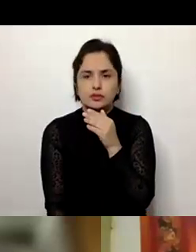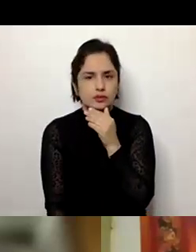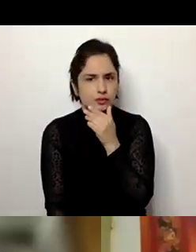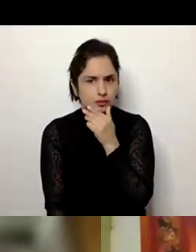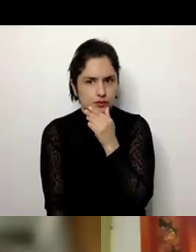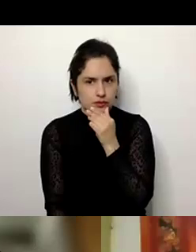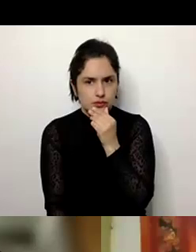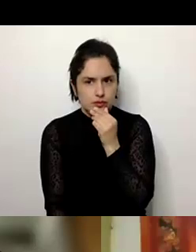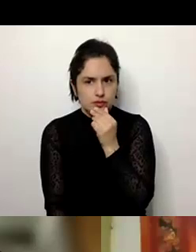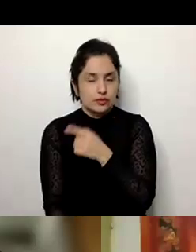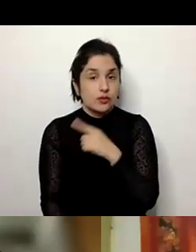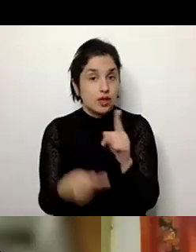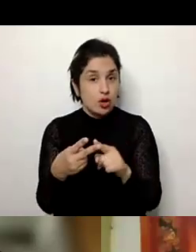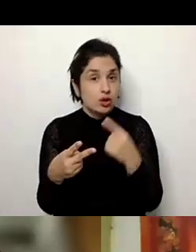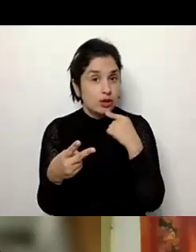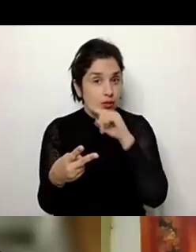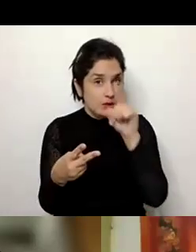A outra dizia,